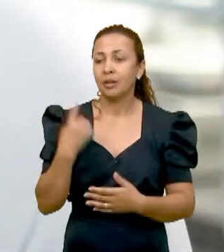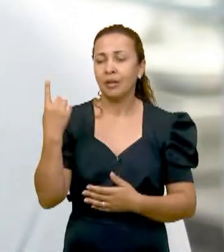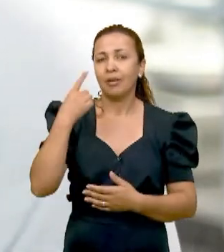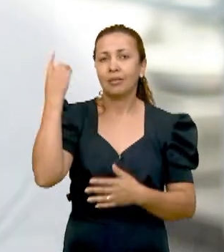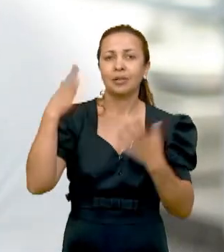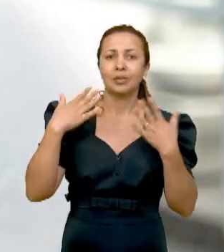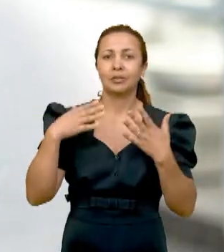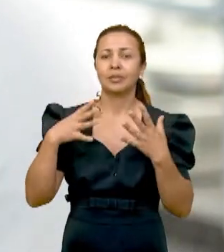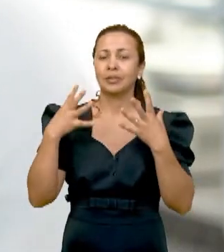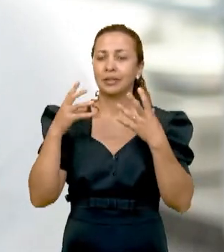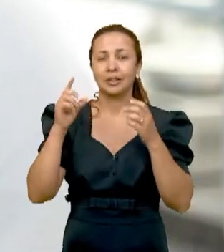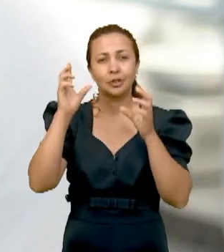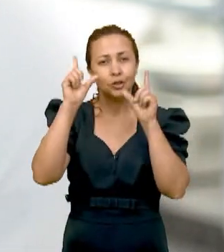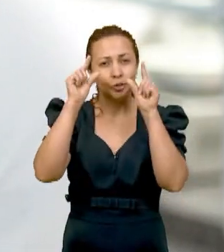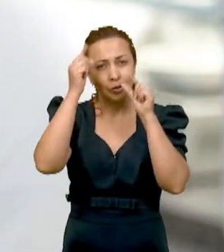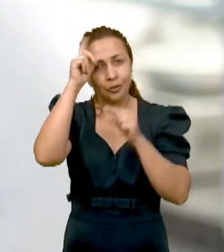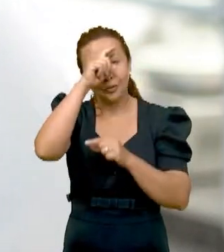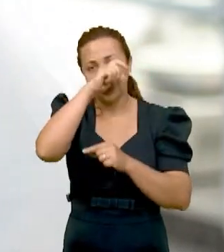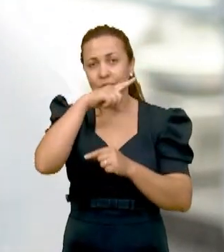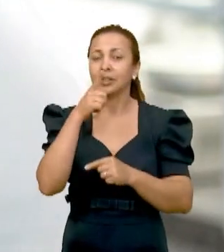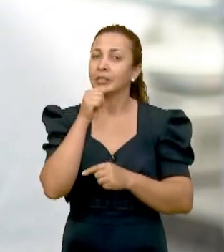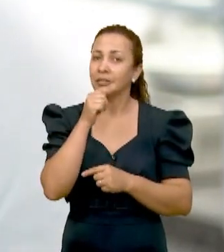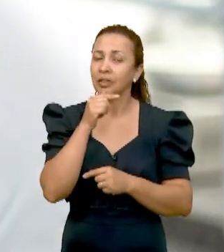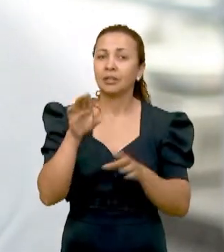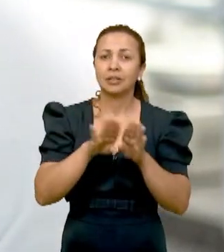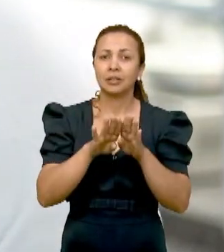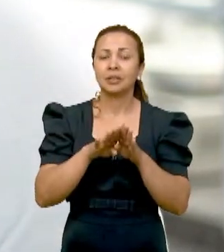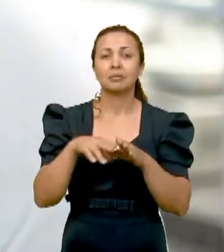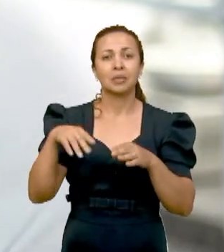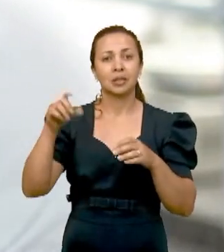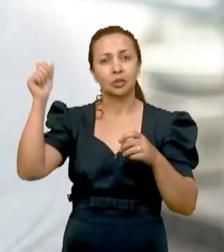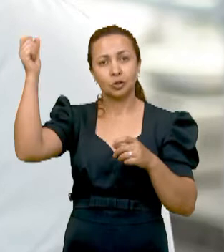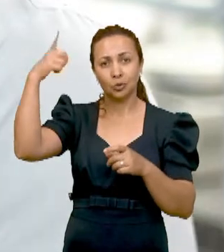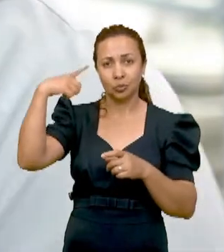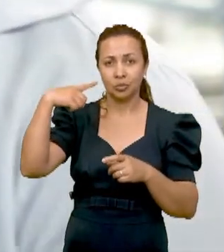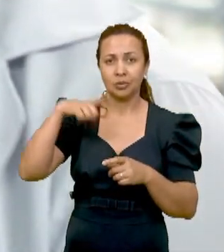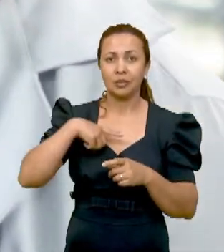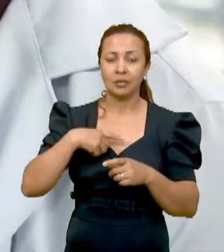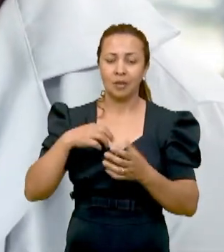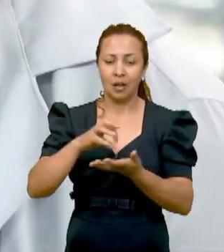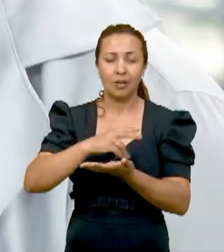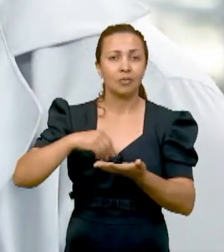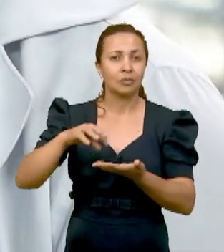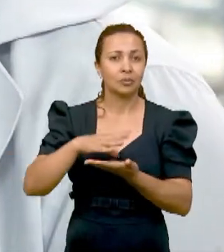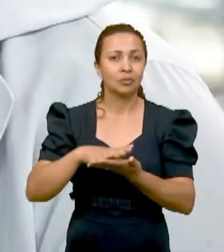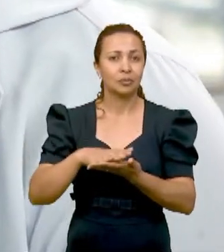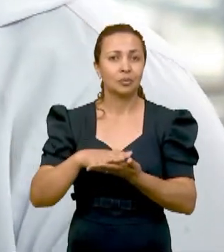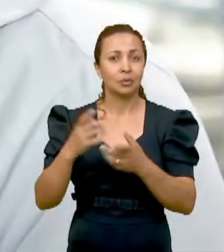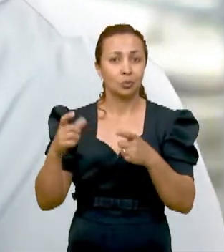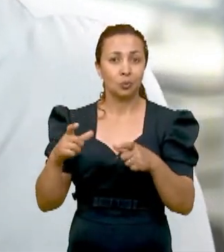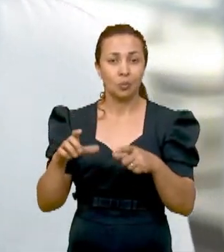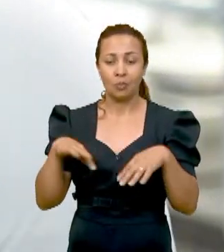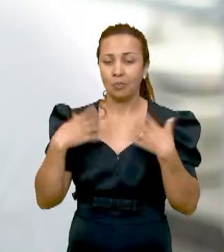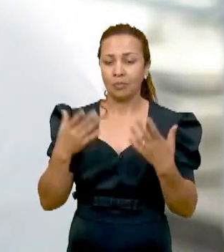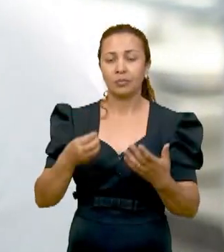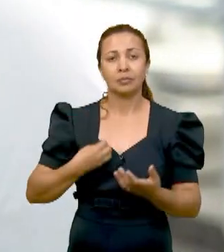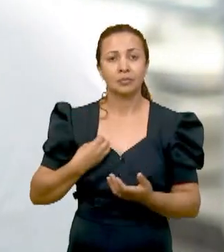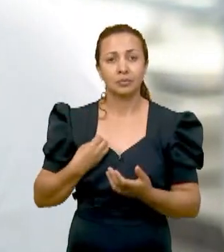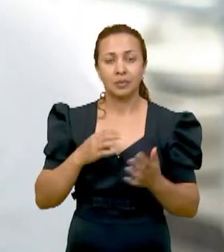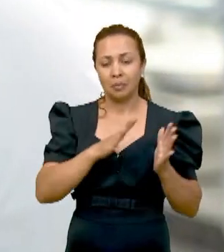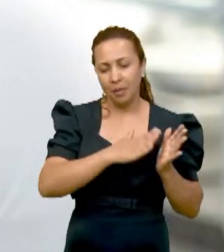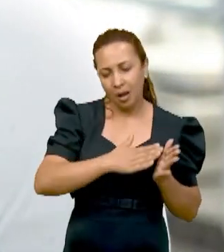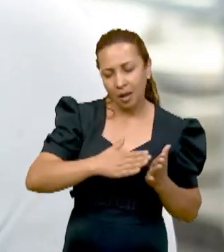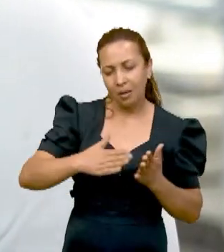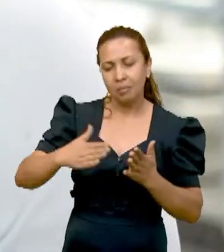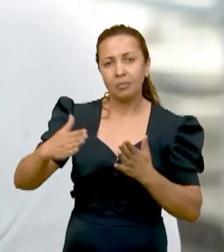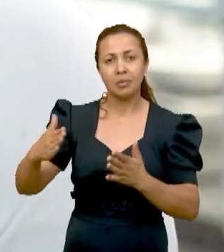restrição hídrica e de variação luminosa. Esse estímulo, colocado na semente, em um momento que ela está passando